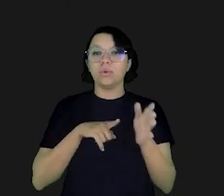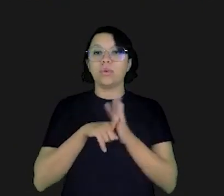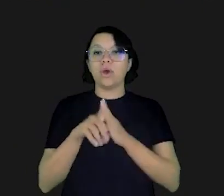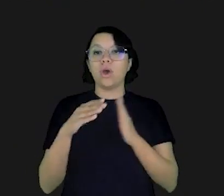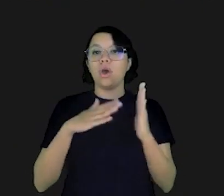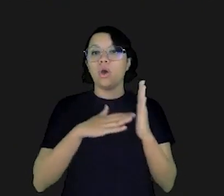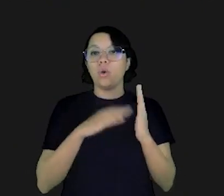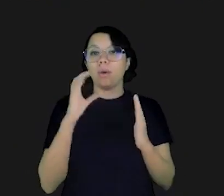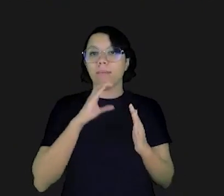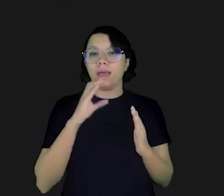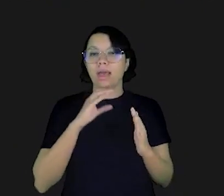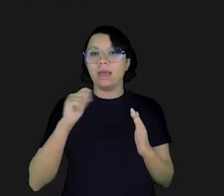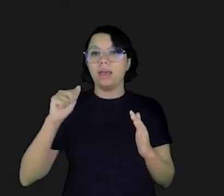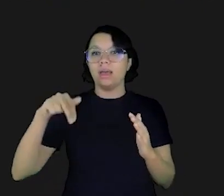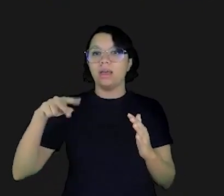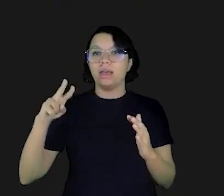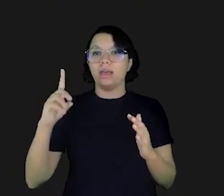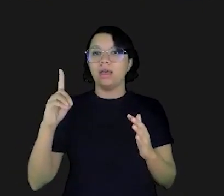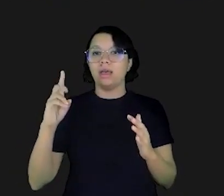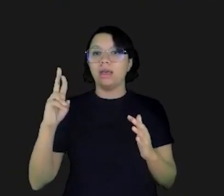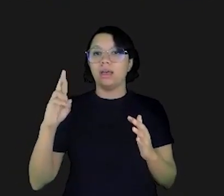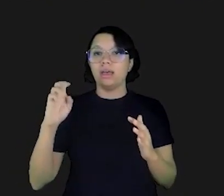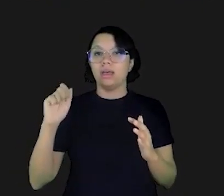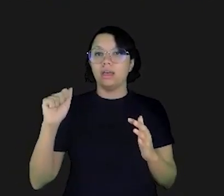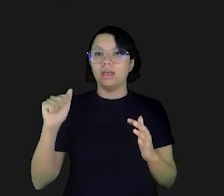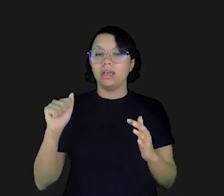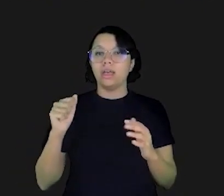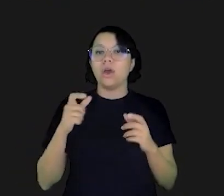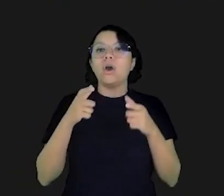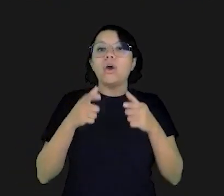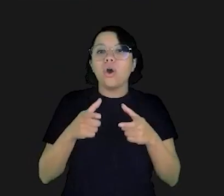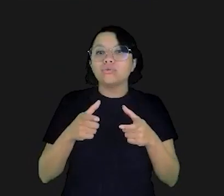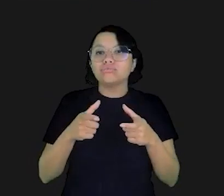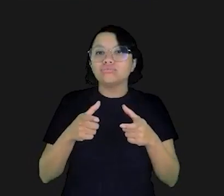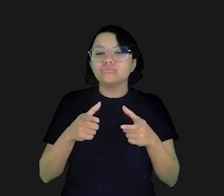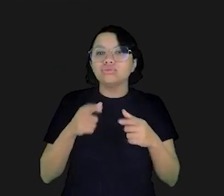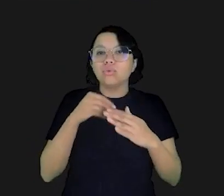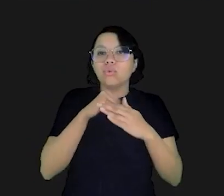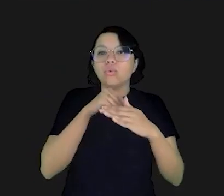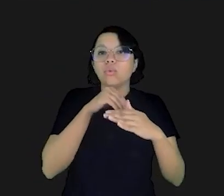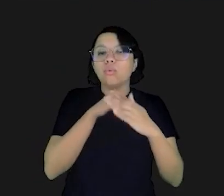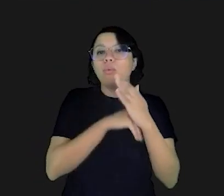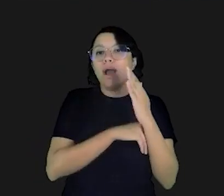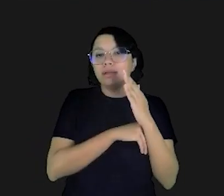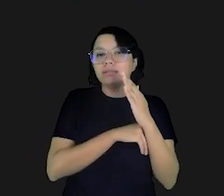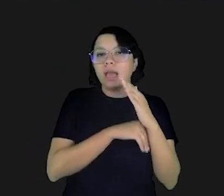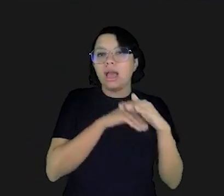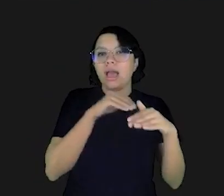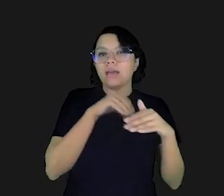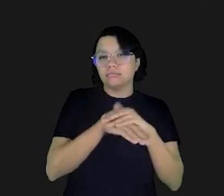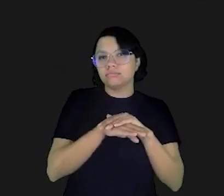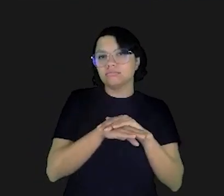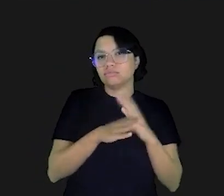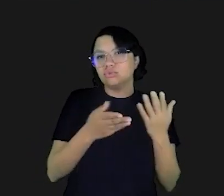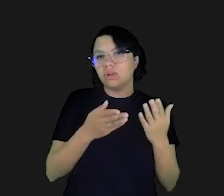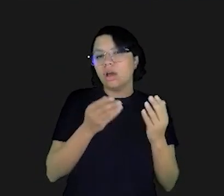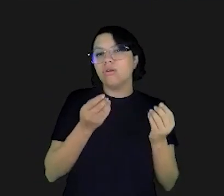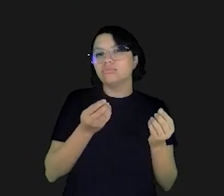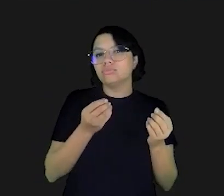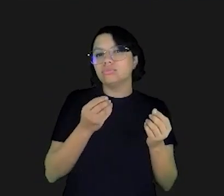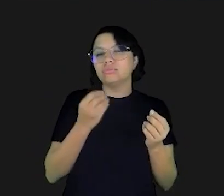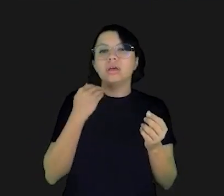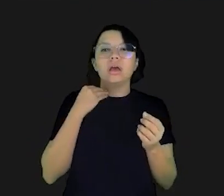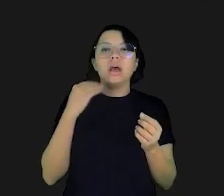pra finalizar vou fazer uma última pergunta rápida a Andréia pergunta onde que nós devemos guardar a nossa reserva de emergência se na